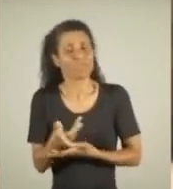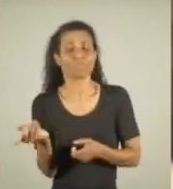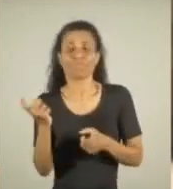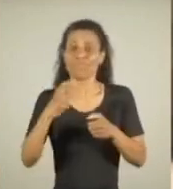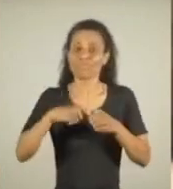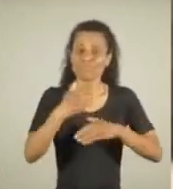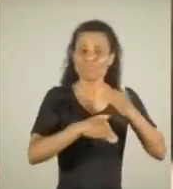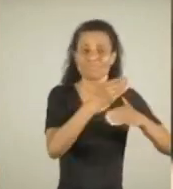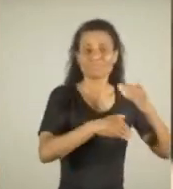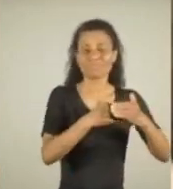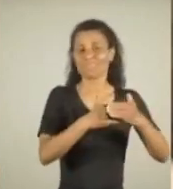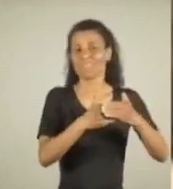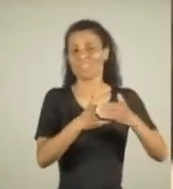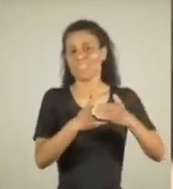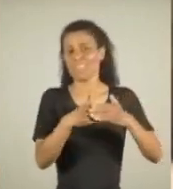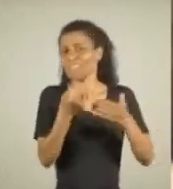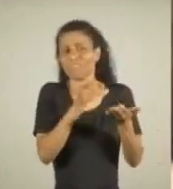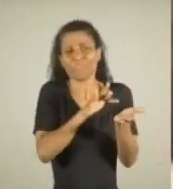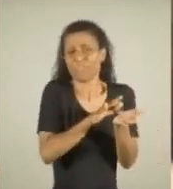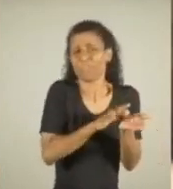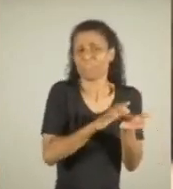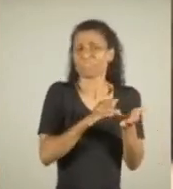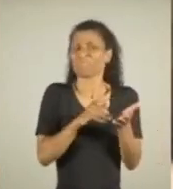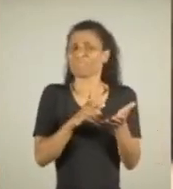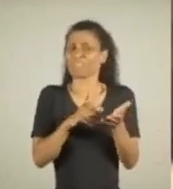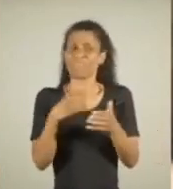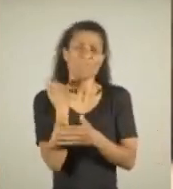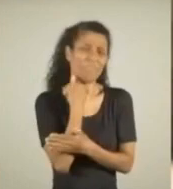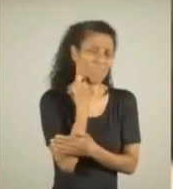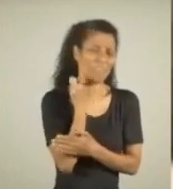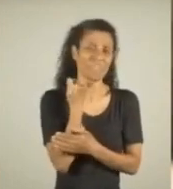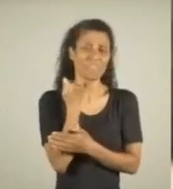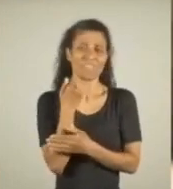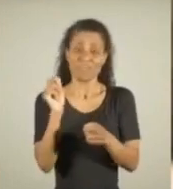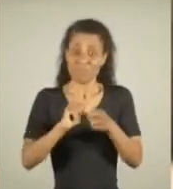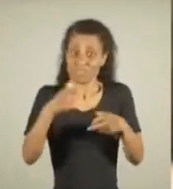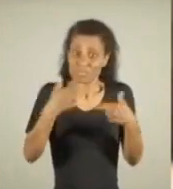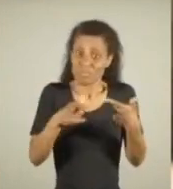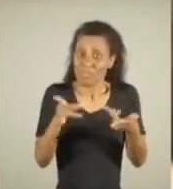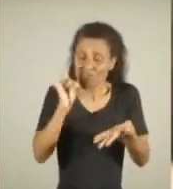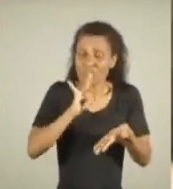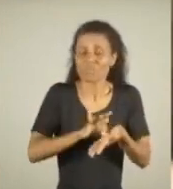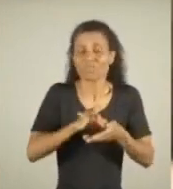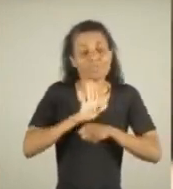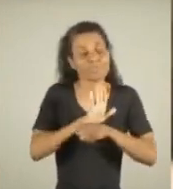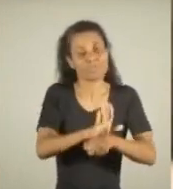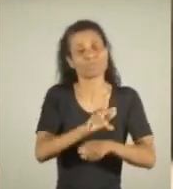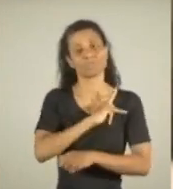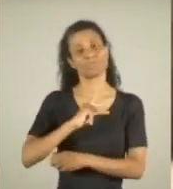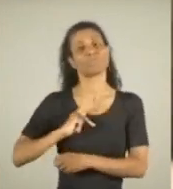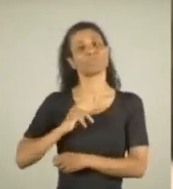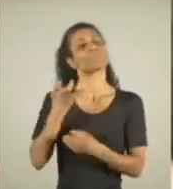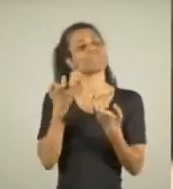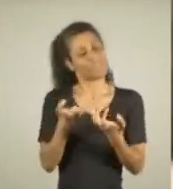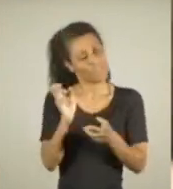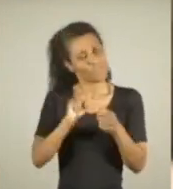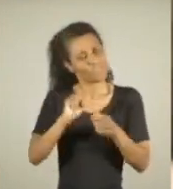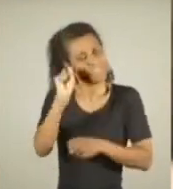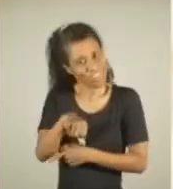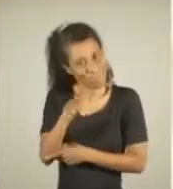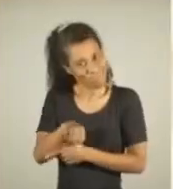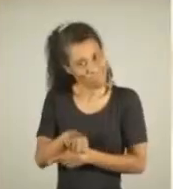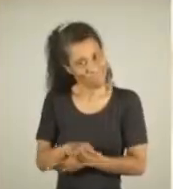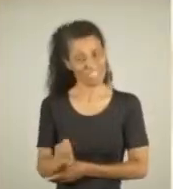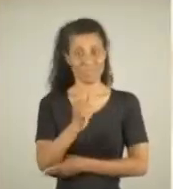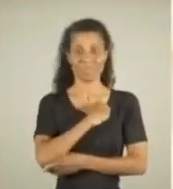a crescer. Sem demagogia e blá blá blá, com ações concretas a favor do cidadão. É isso que nós vamos